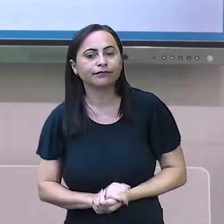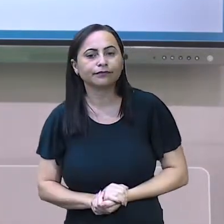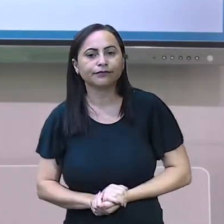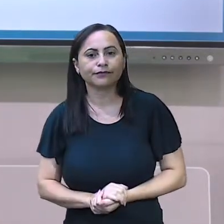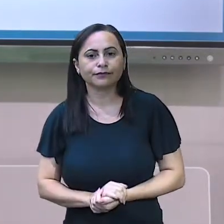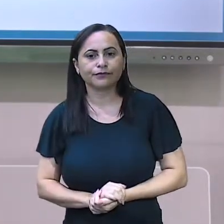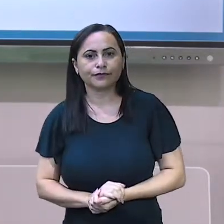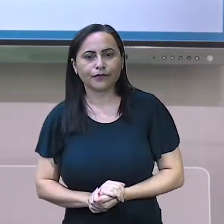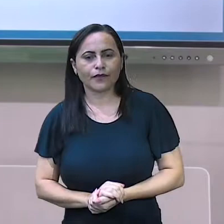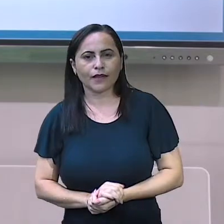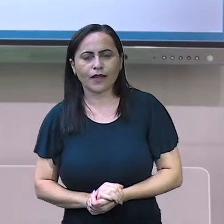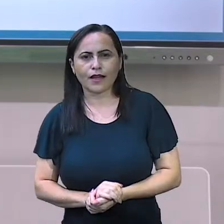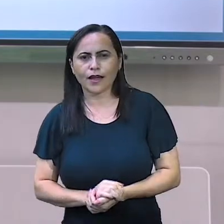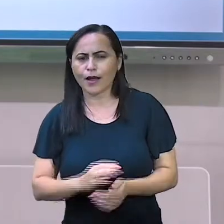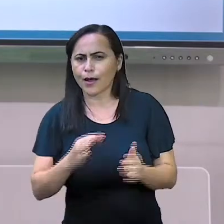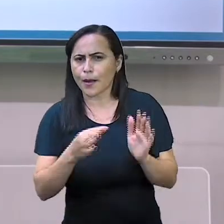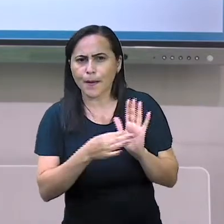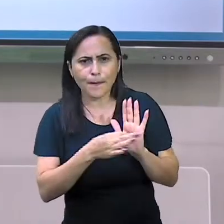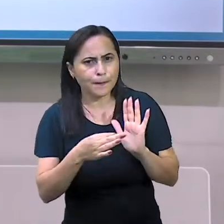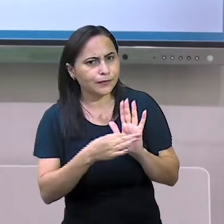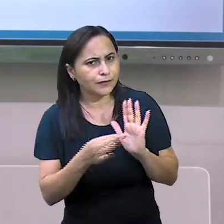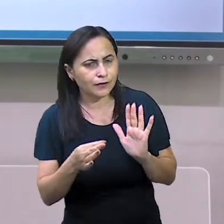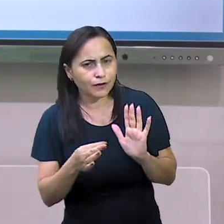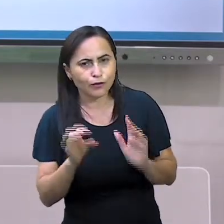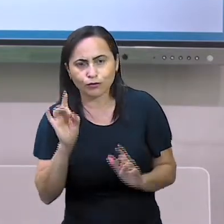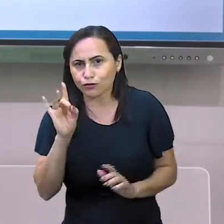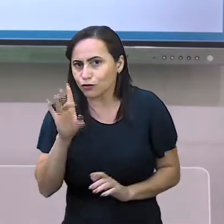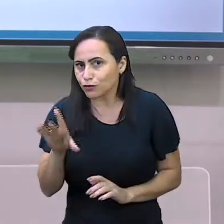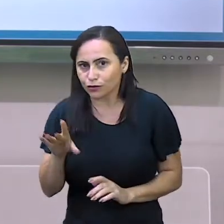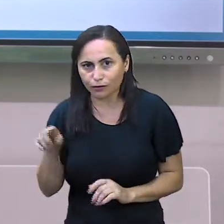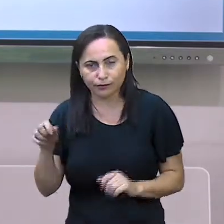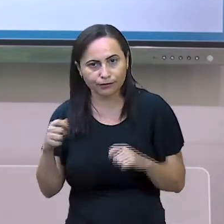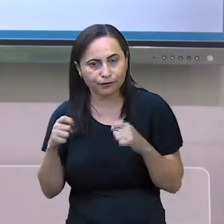criança, é uma sugestão de atividade para vocês. Ok?